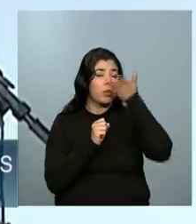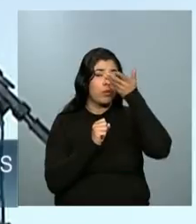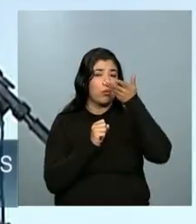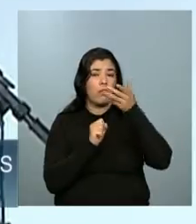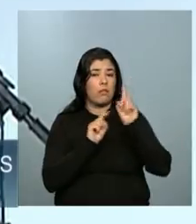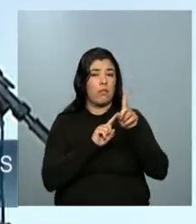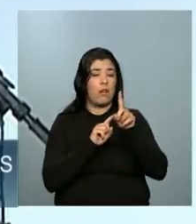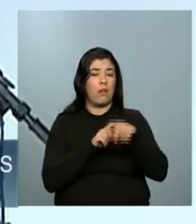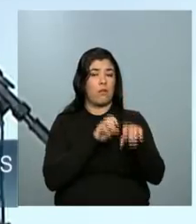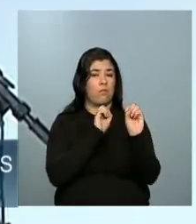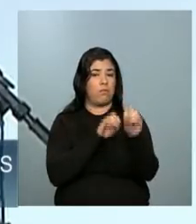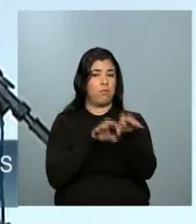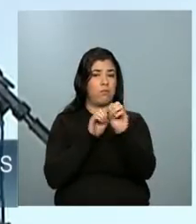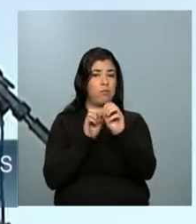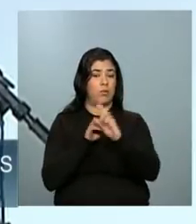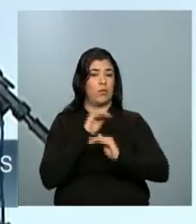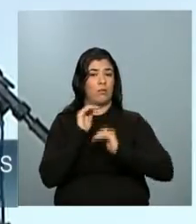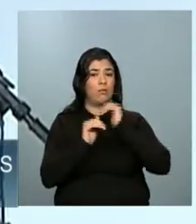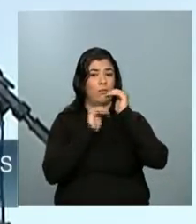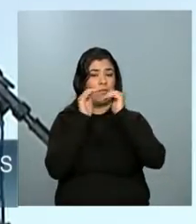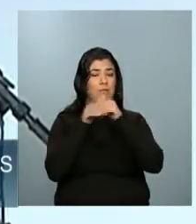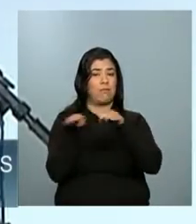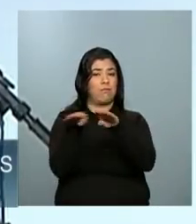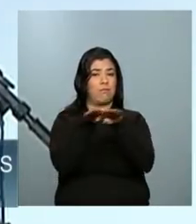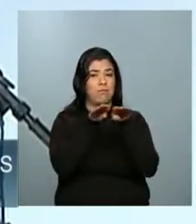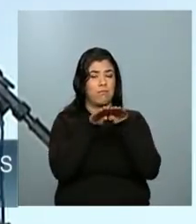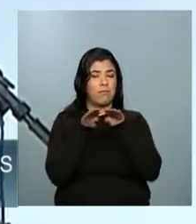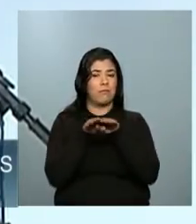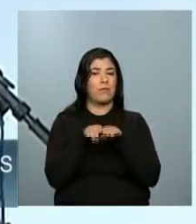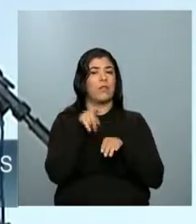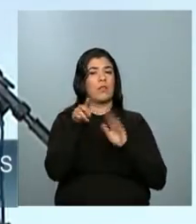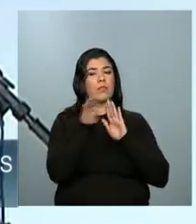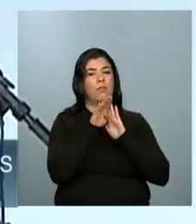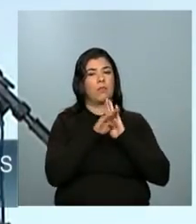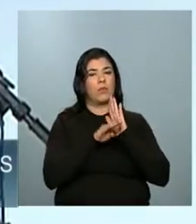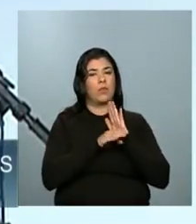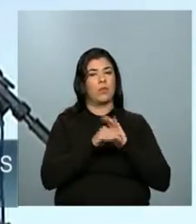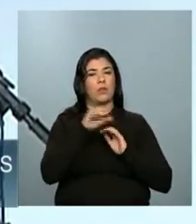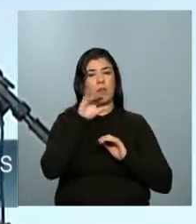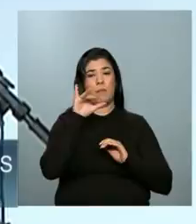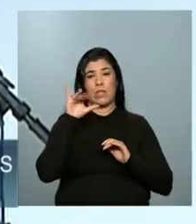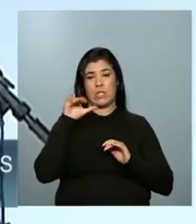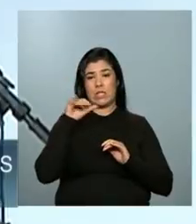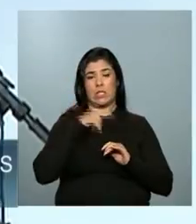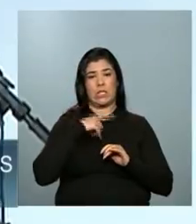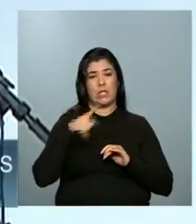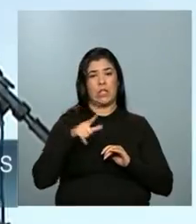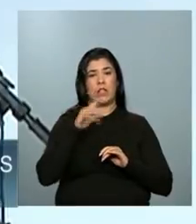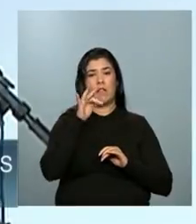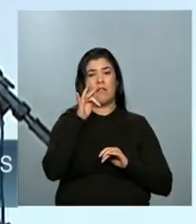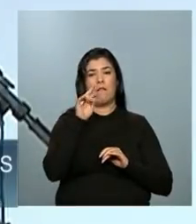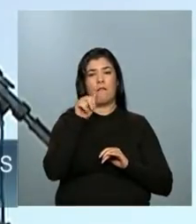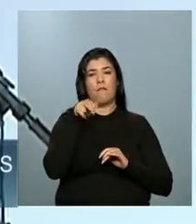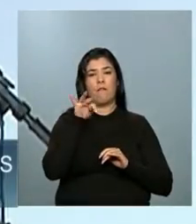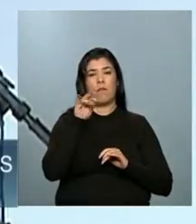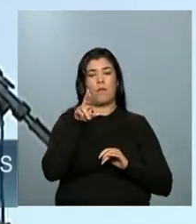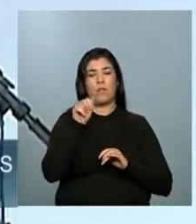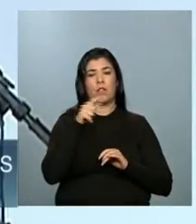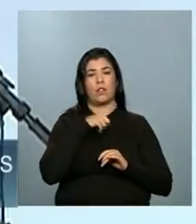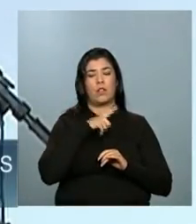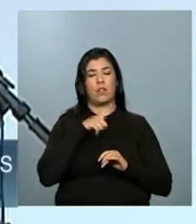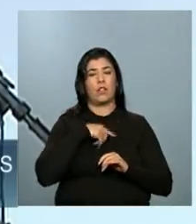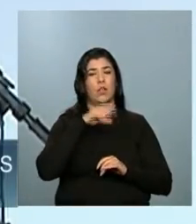democratizado. É o governo do Ciências Sem Fronteiras, que já colocou 80 mil estudantes brasileiros